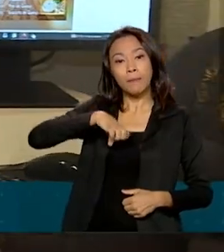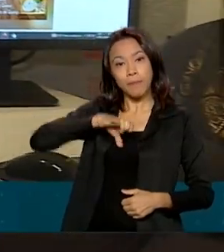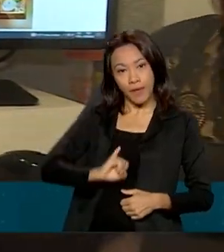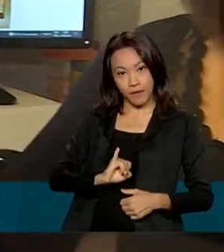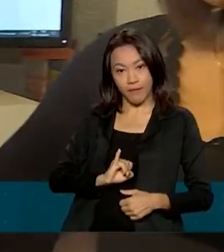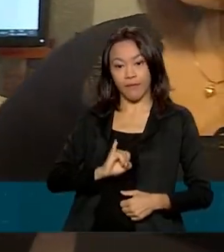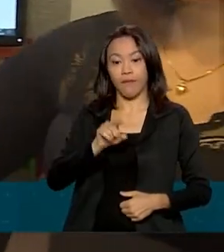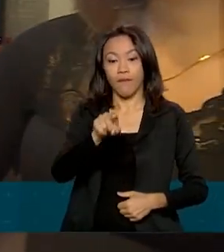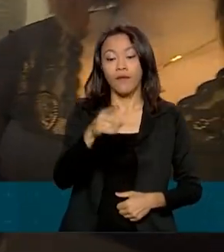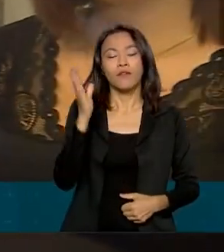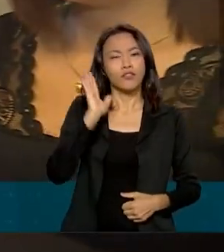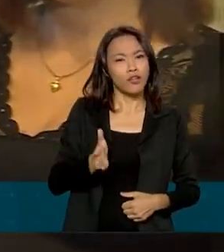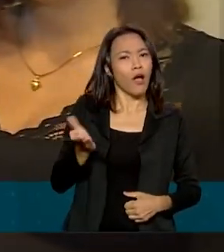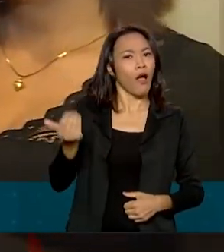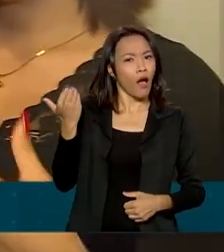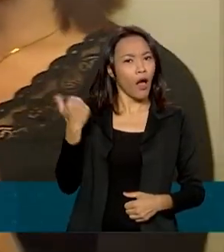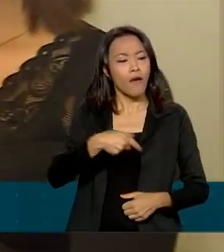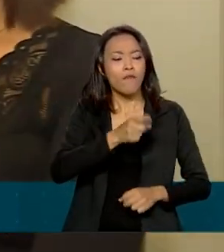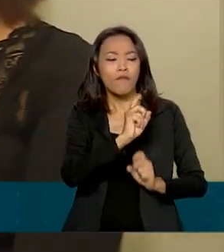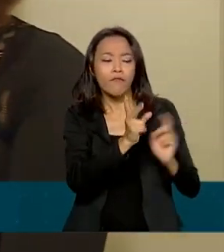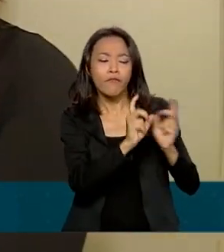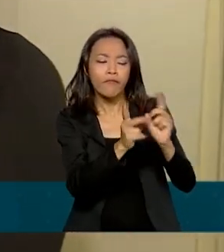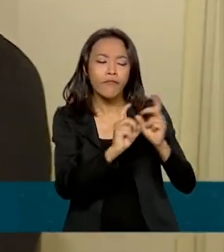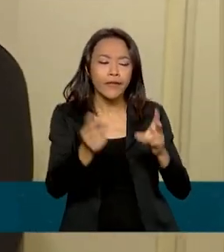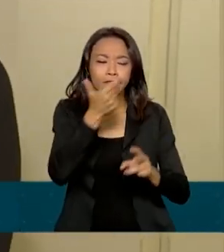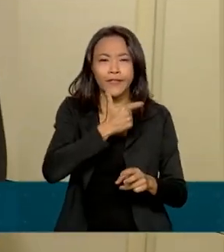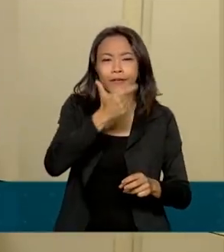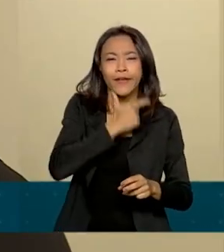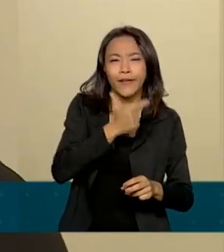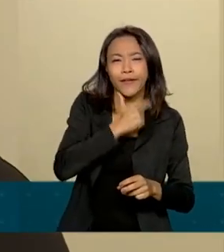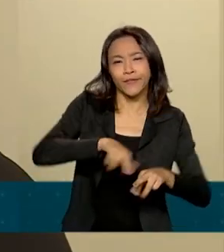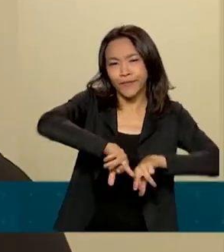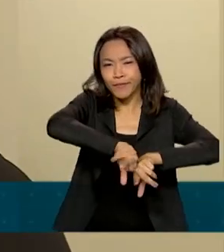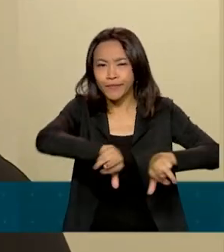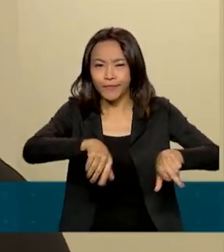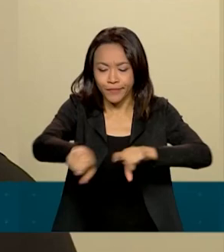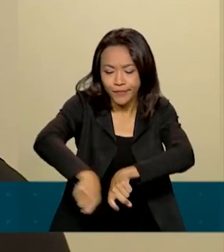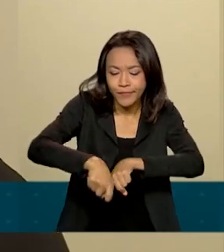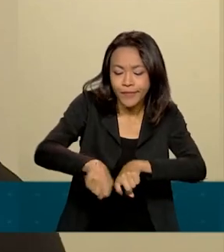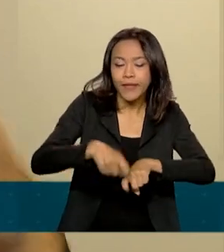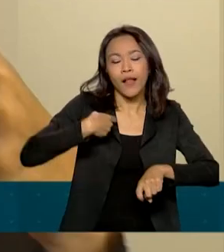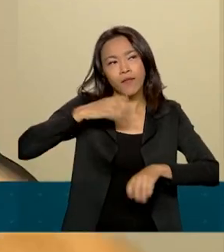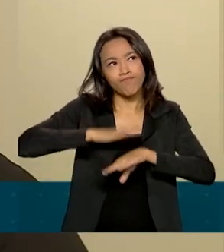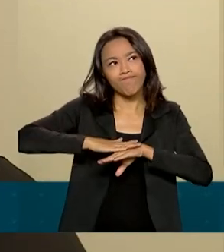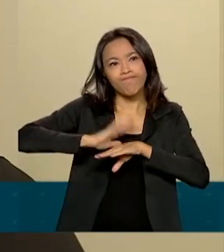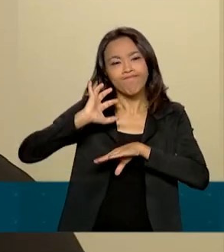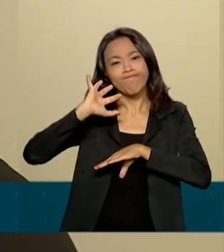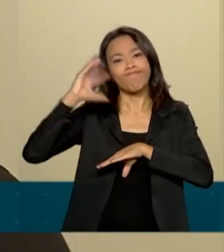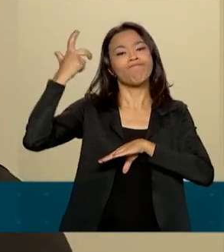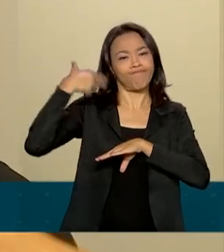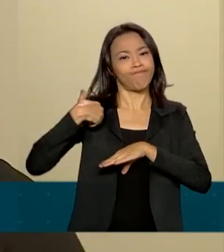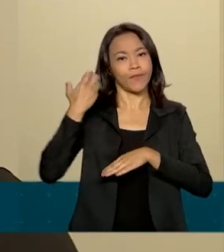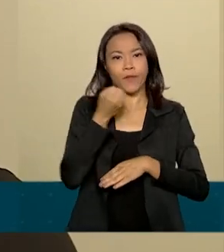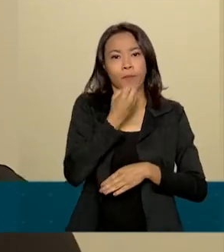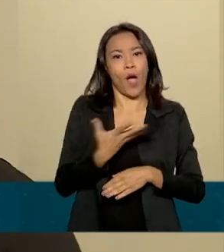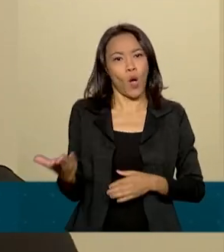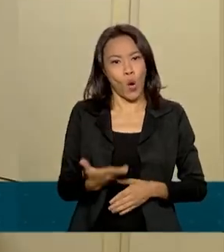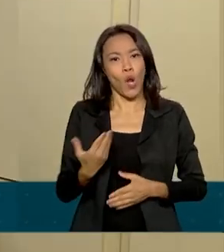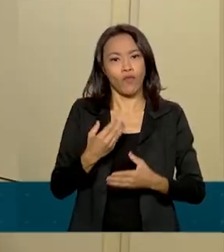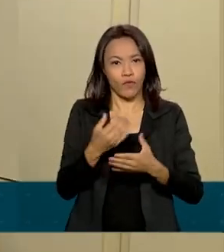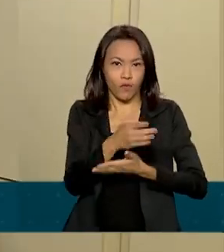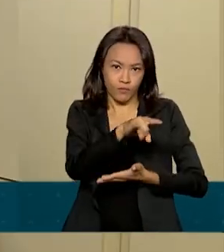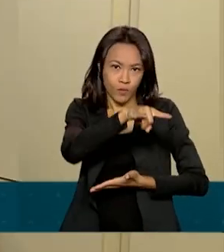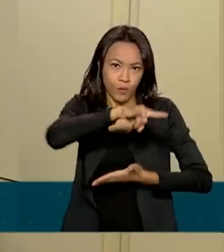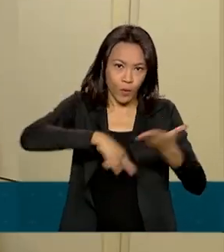Ela já estava investindo na venda de queijos e produtos da roça, quando decidiu que era hora de formalizar o negócio.